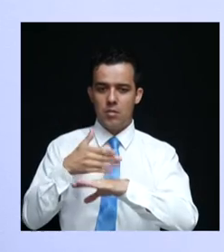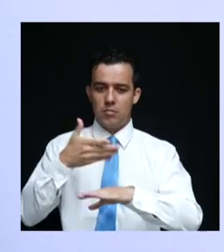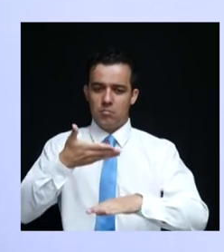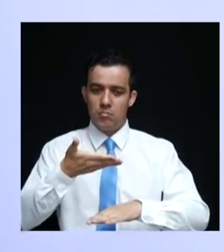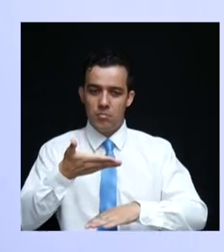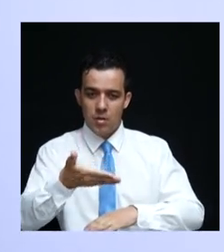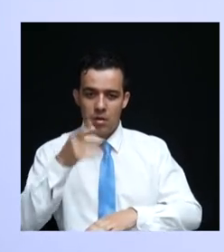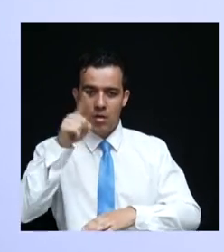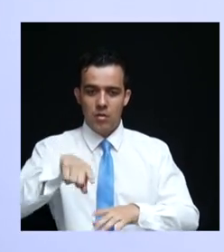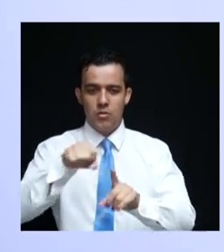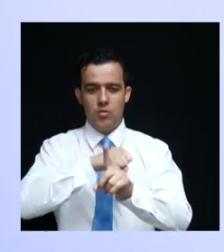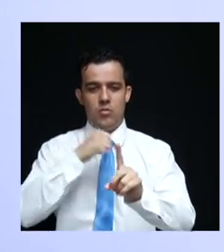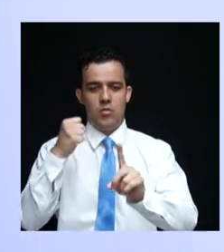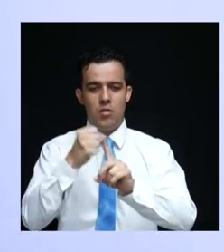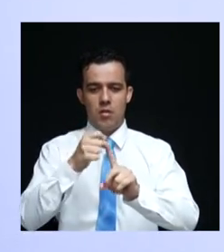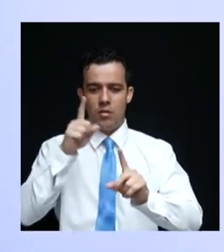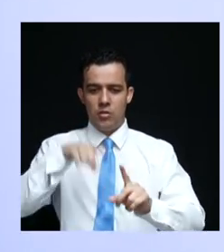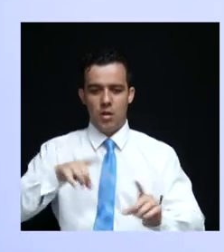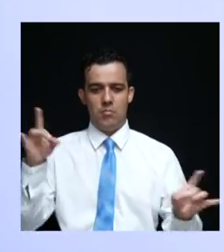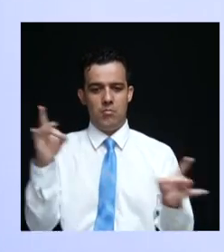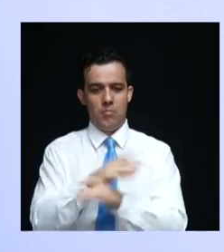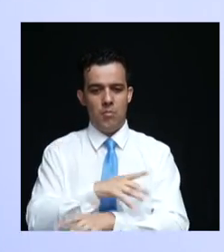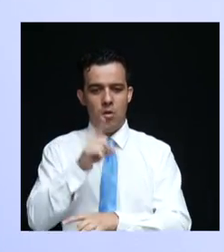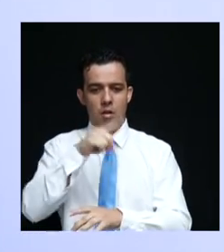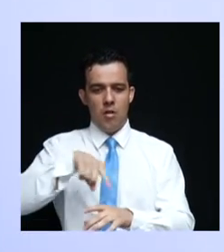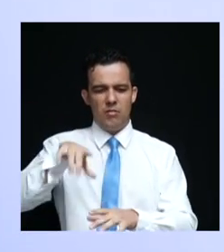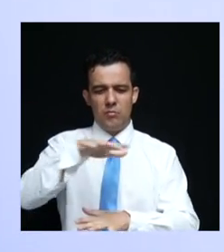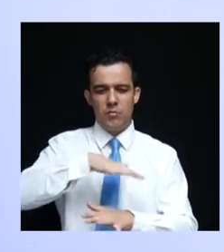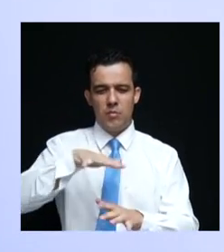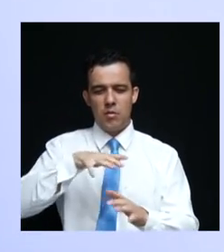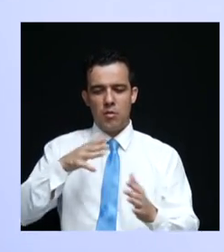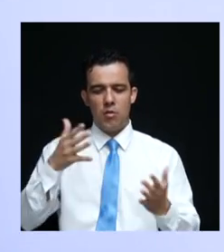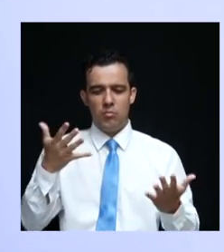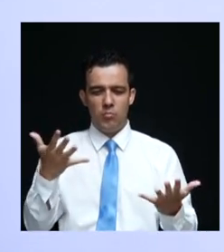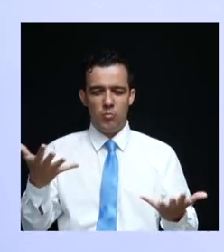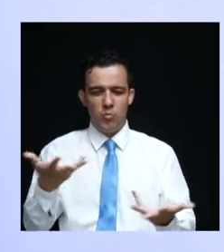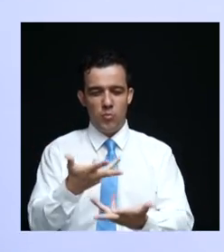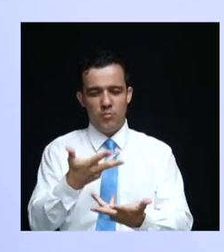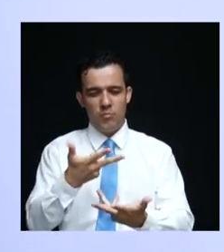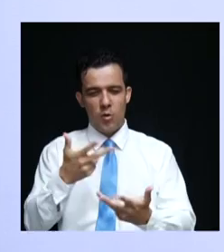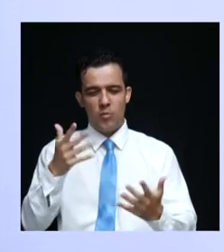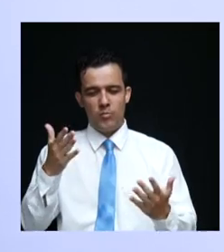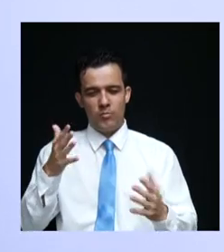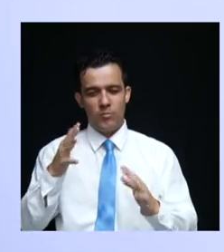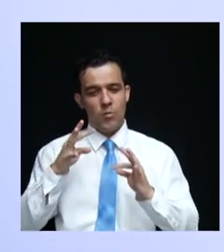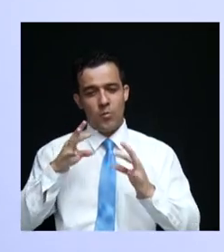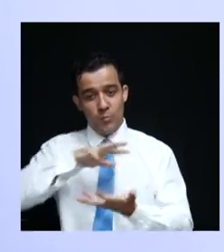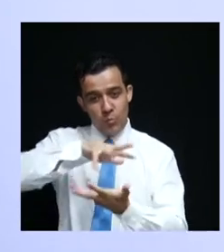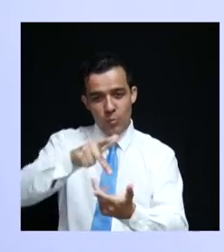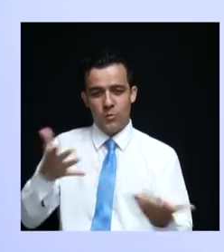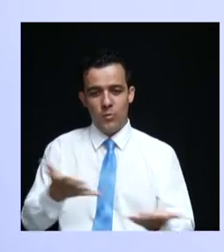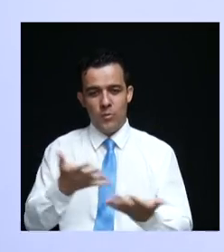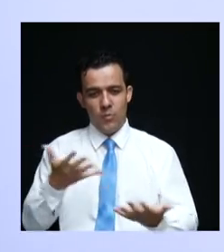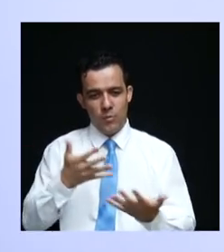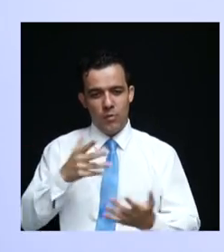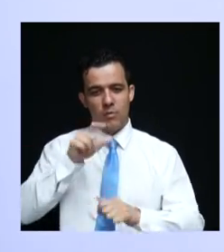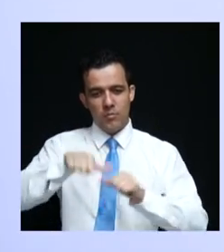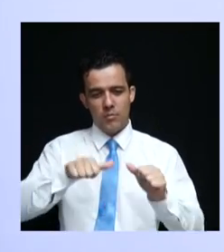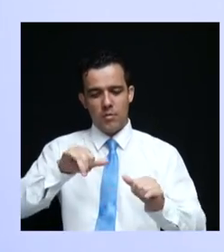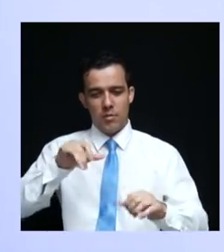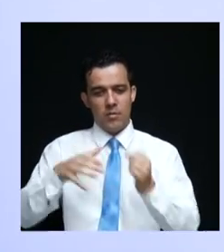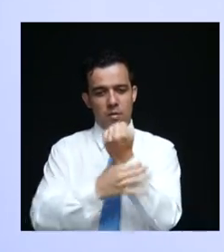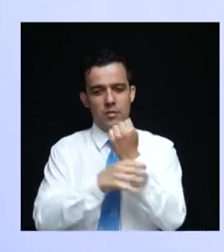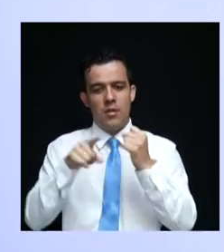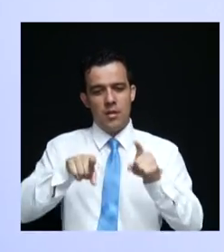sociedade preparado para a diversidade que o mundo contemporâneo nos oferece. E garantindo a ele a oportunidade de ser um bom